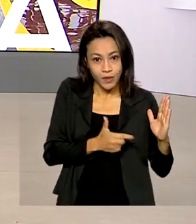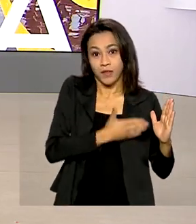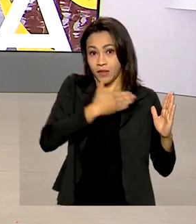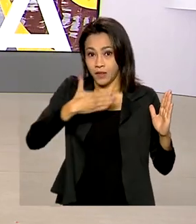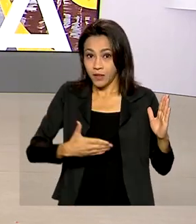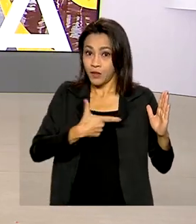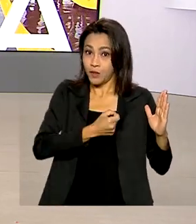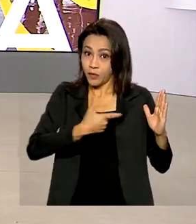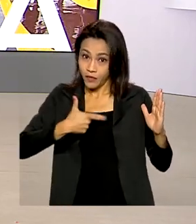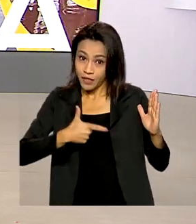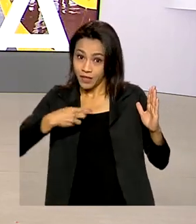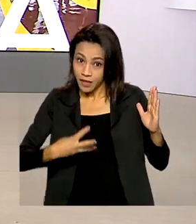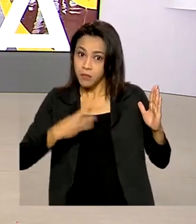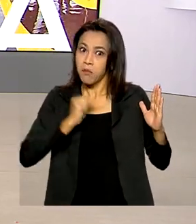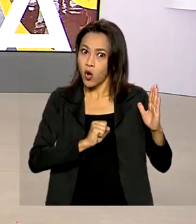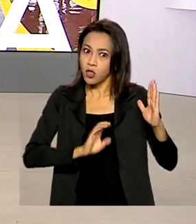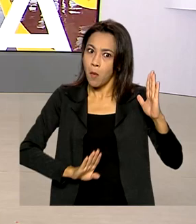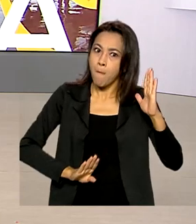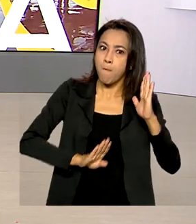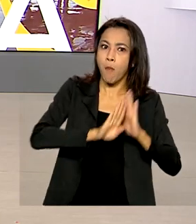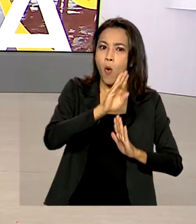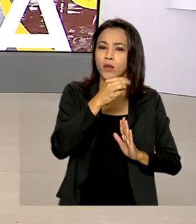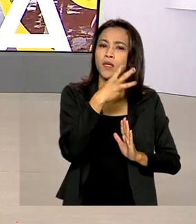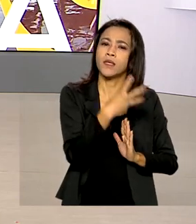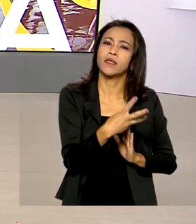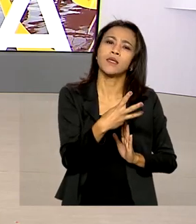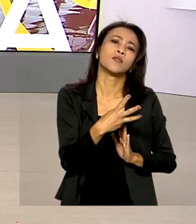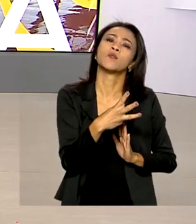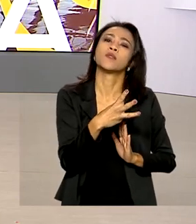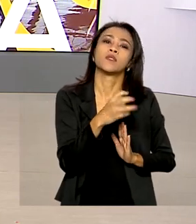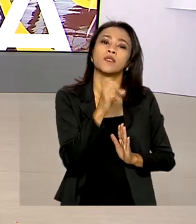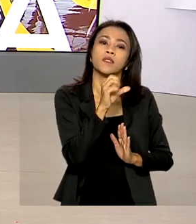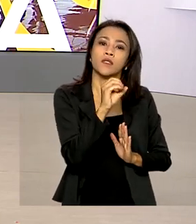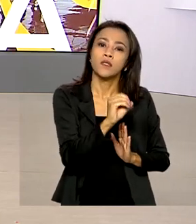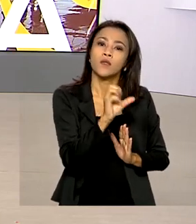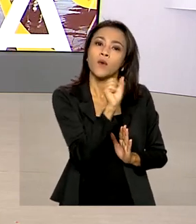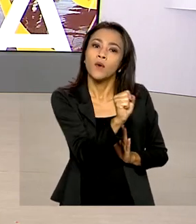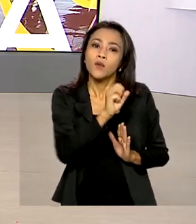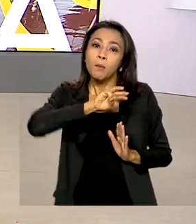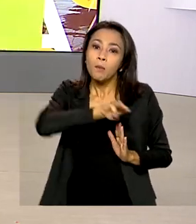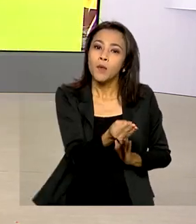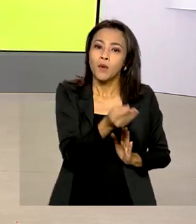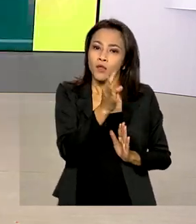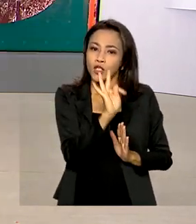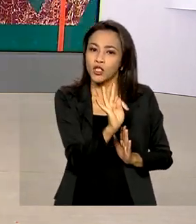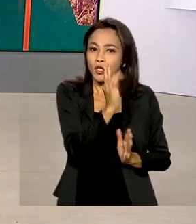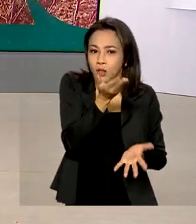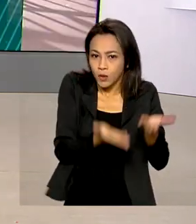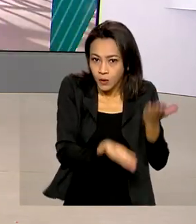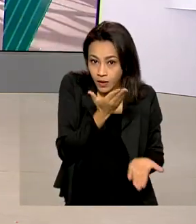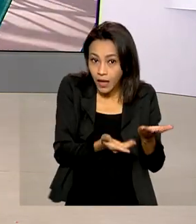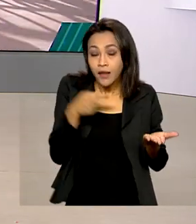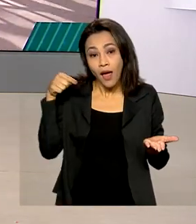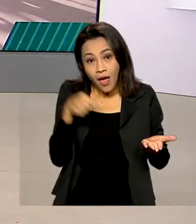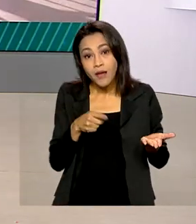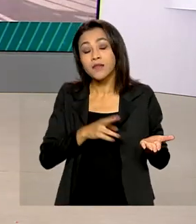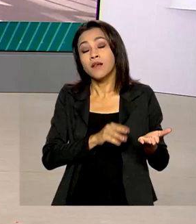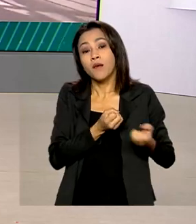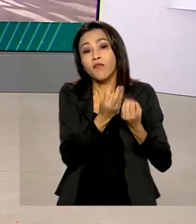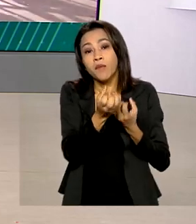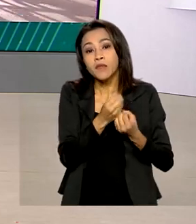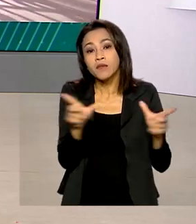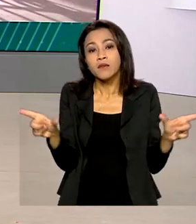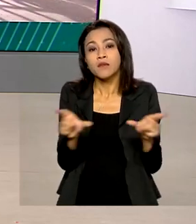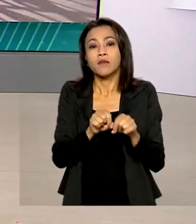poderá chegar a 308 milhões de toneladas. Essa é a projeção da Companhia Nacional de Abastecimento.